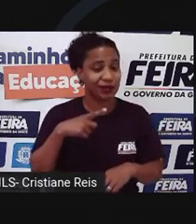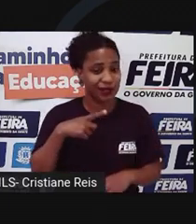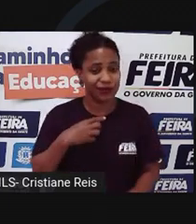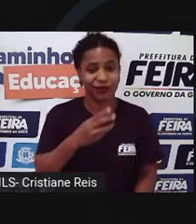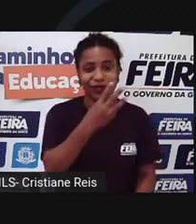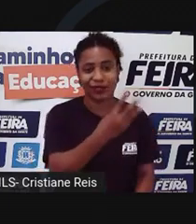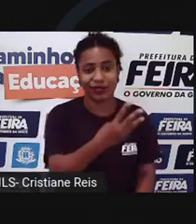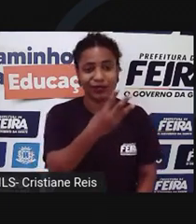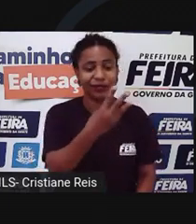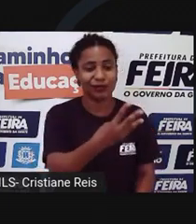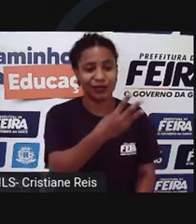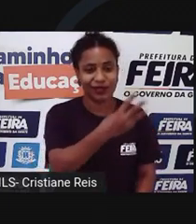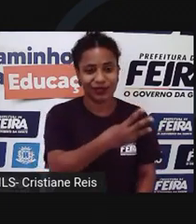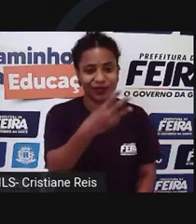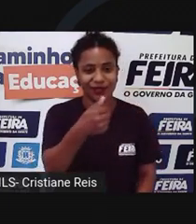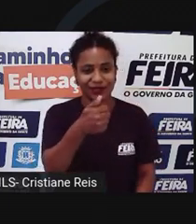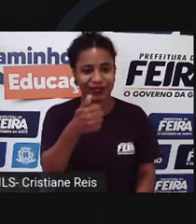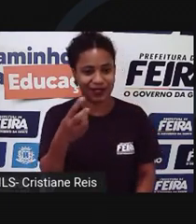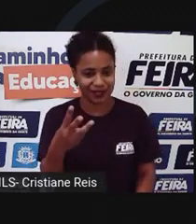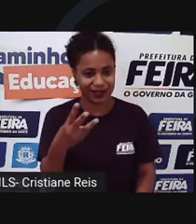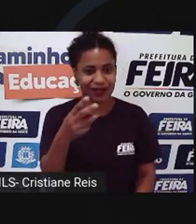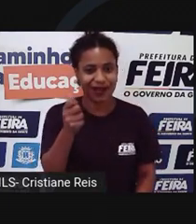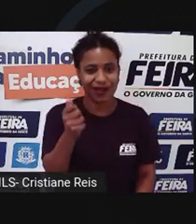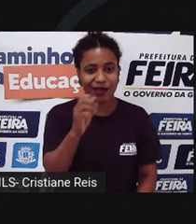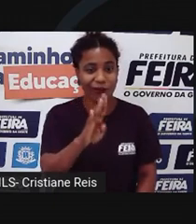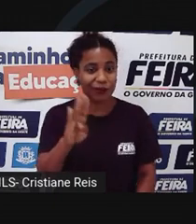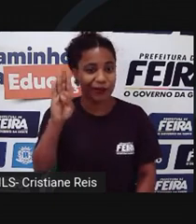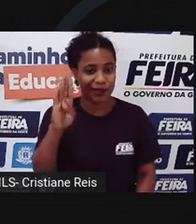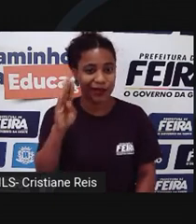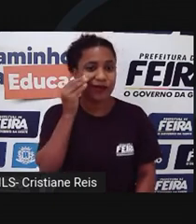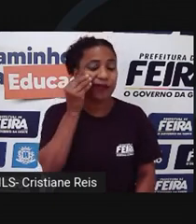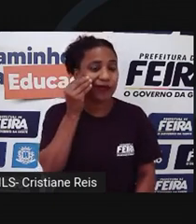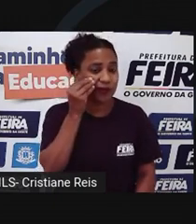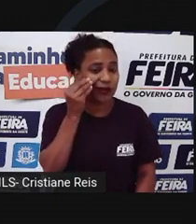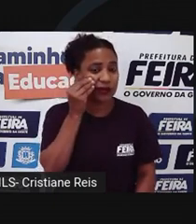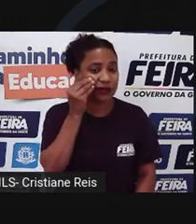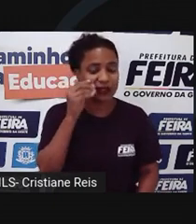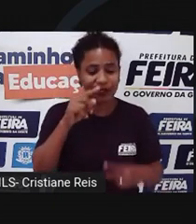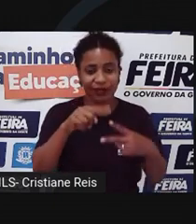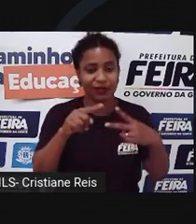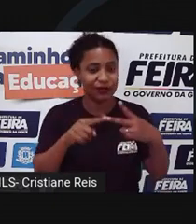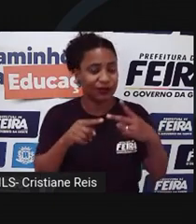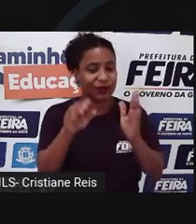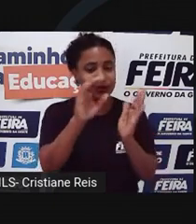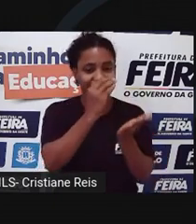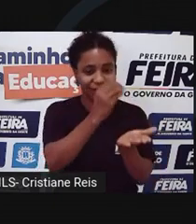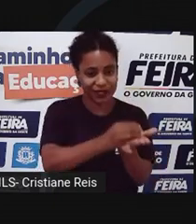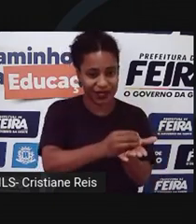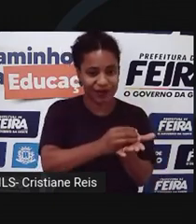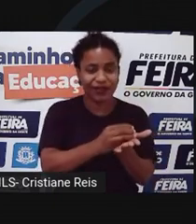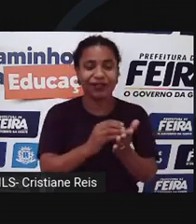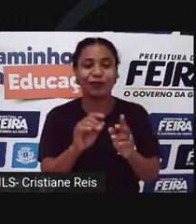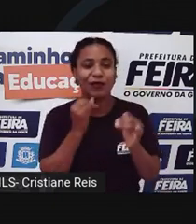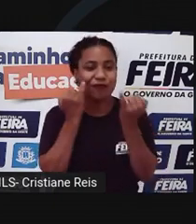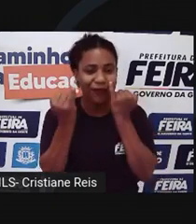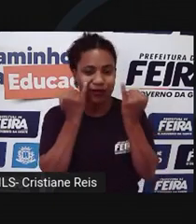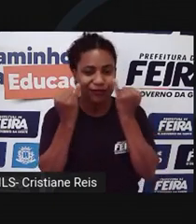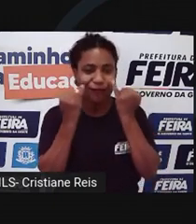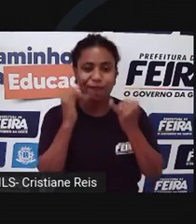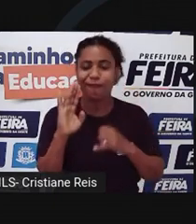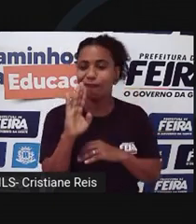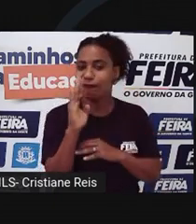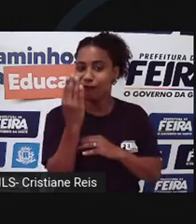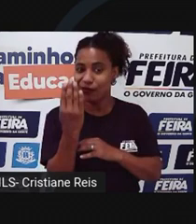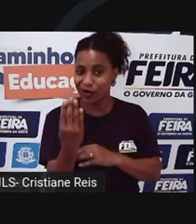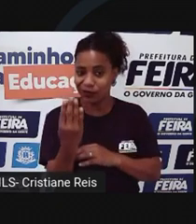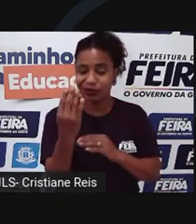313B do CP. O crime de inserção, modificação, alteração de dados falsos em sistema de informações,